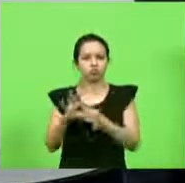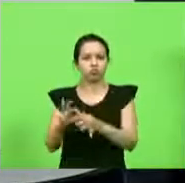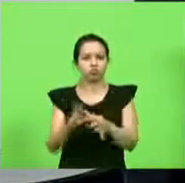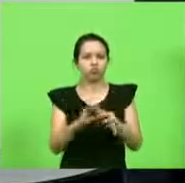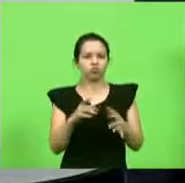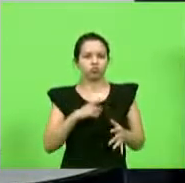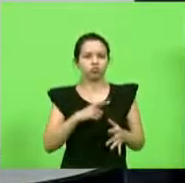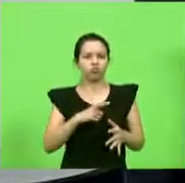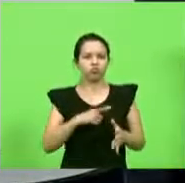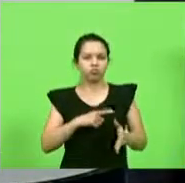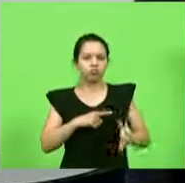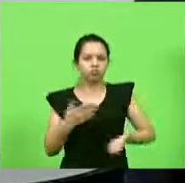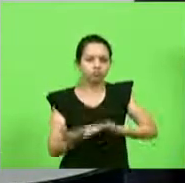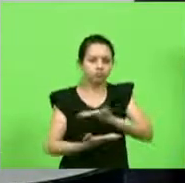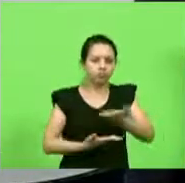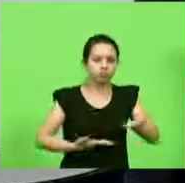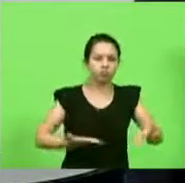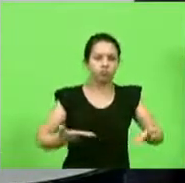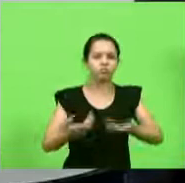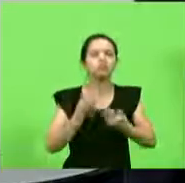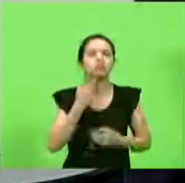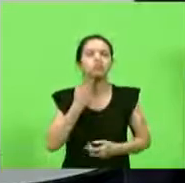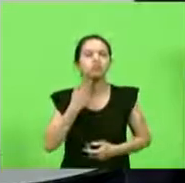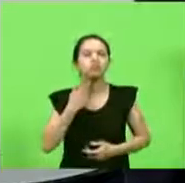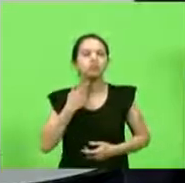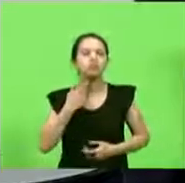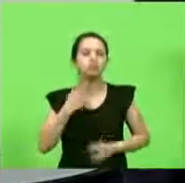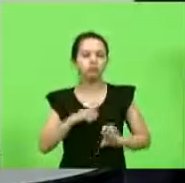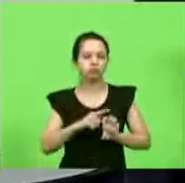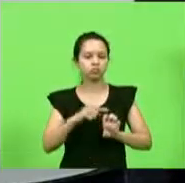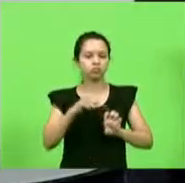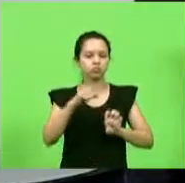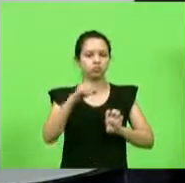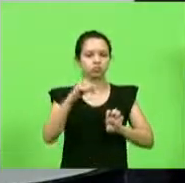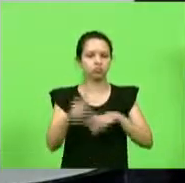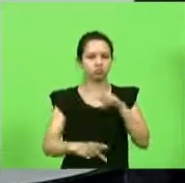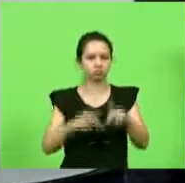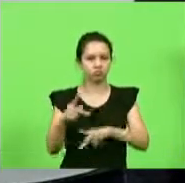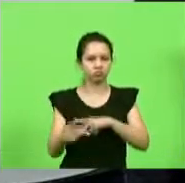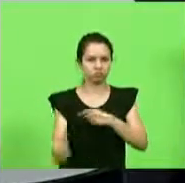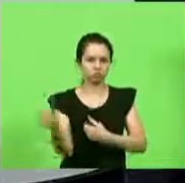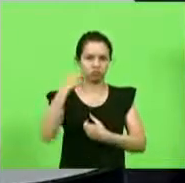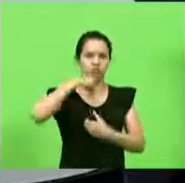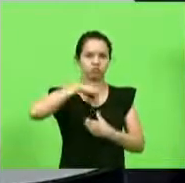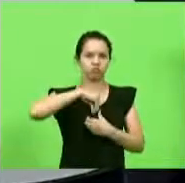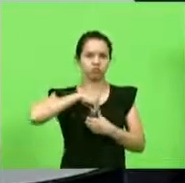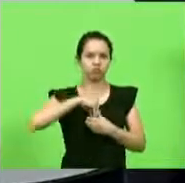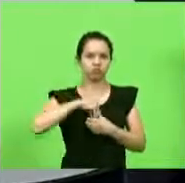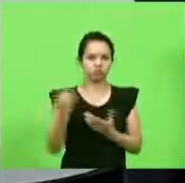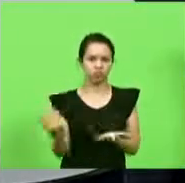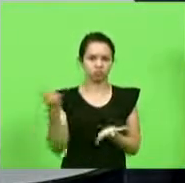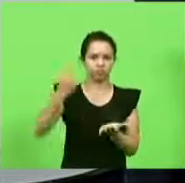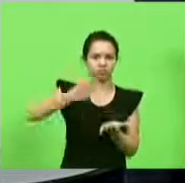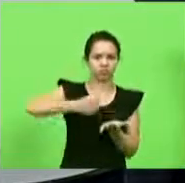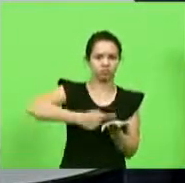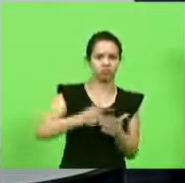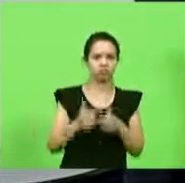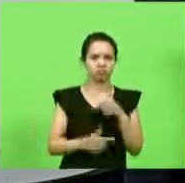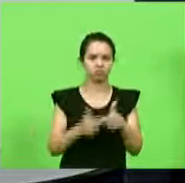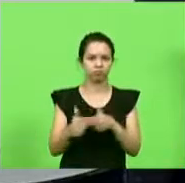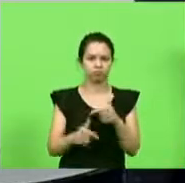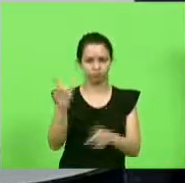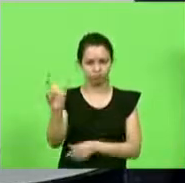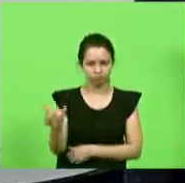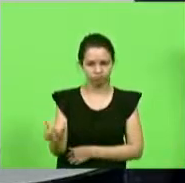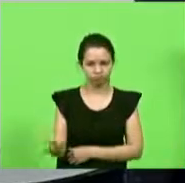dinamismo e a vontade empreendedora no seu povo o comprometimento do trabalhador